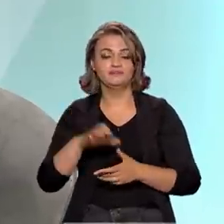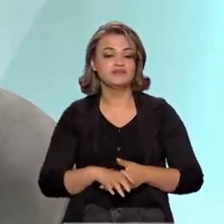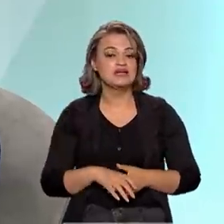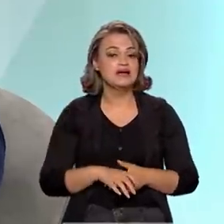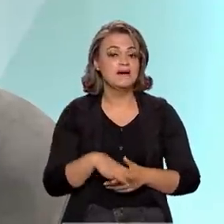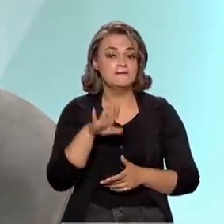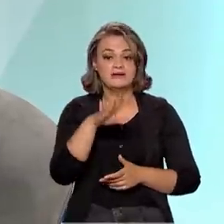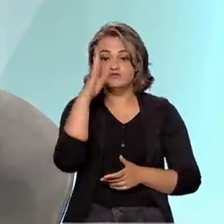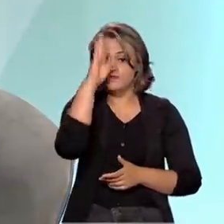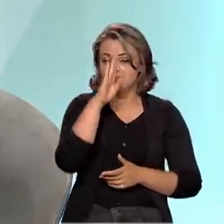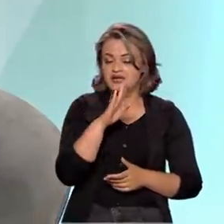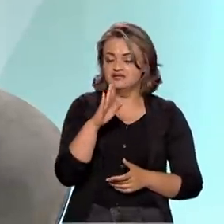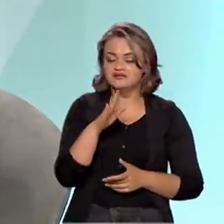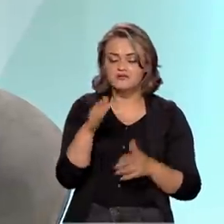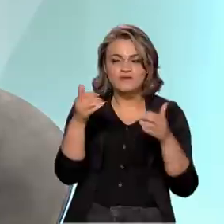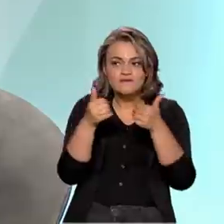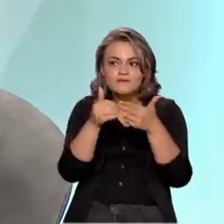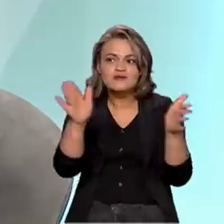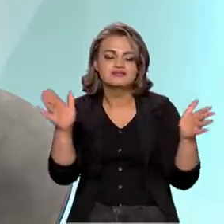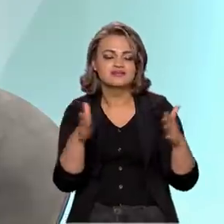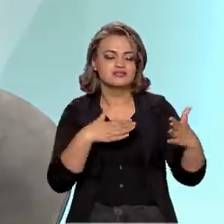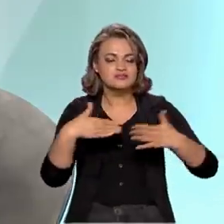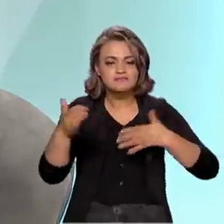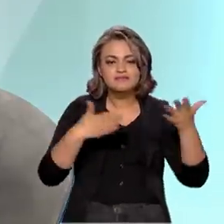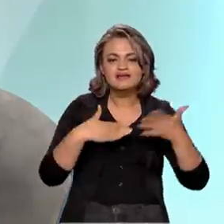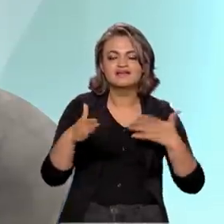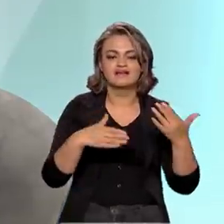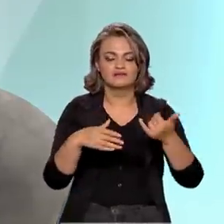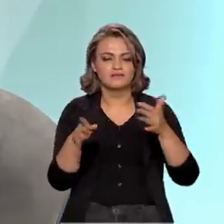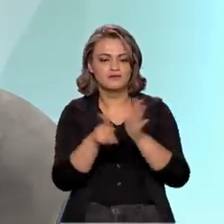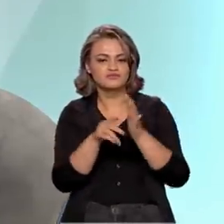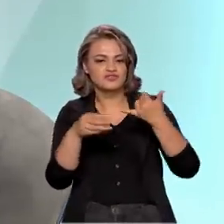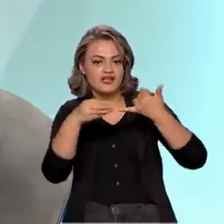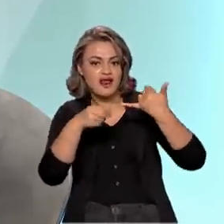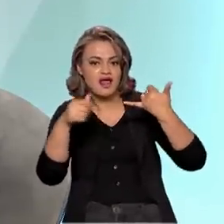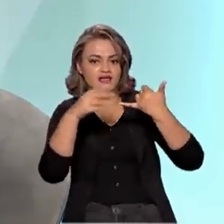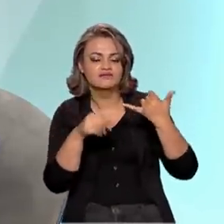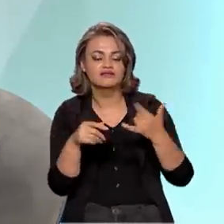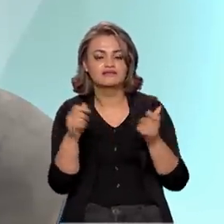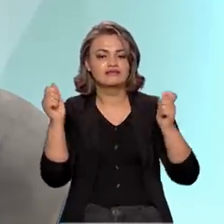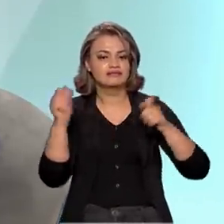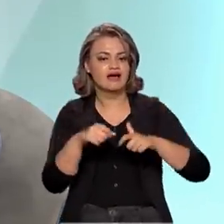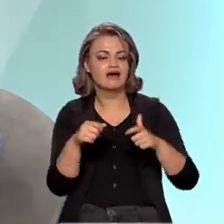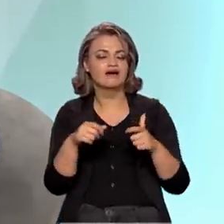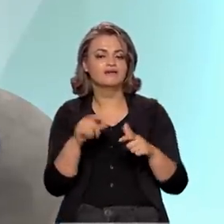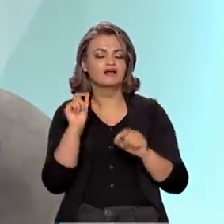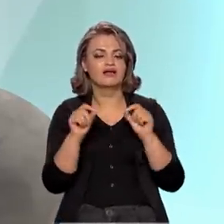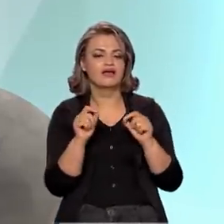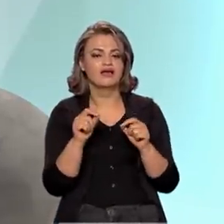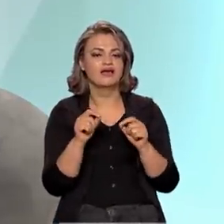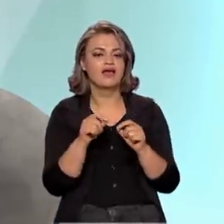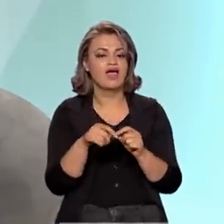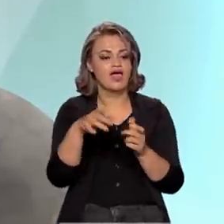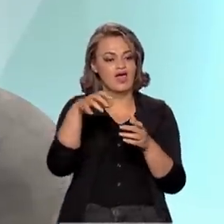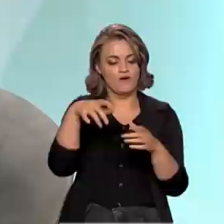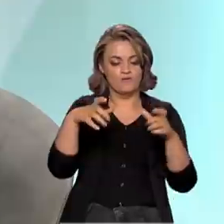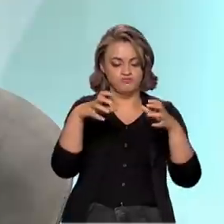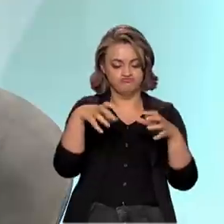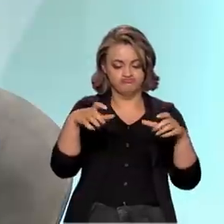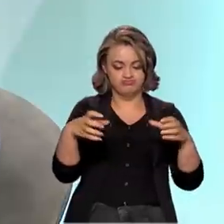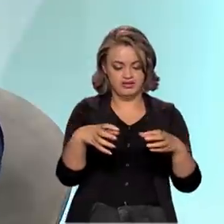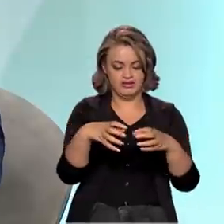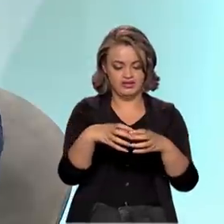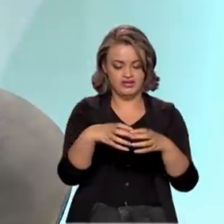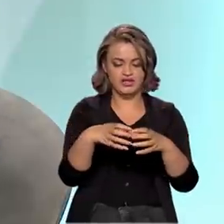Brasil abrir esse mercado é porque, com isso, nós vamos ter um setor novo que vai